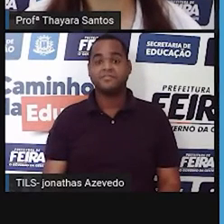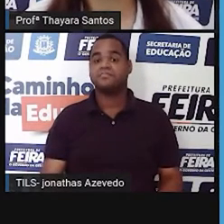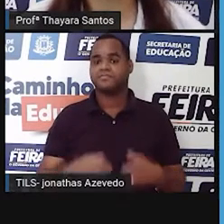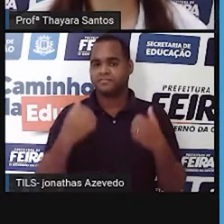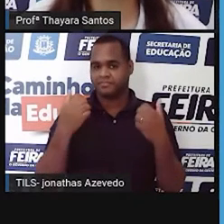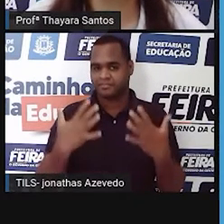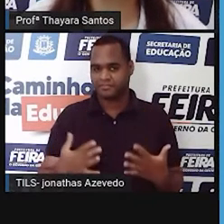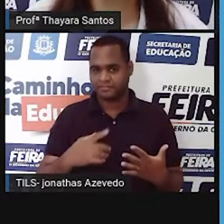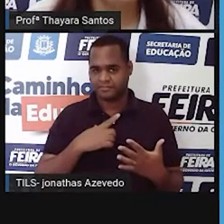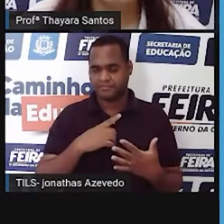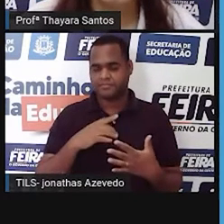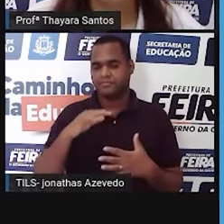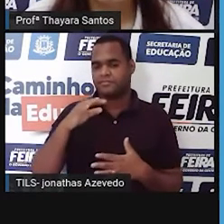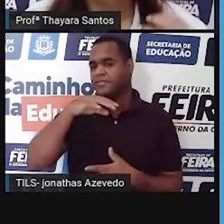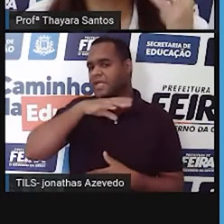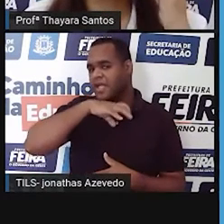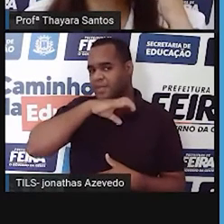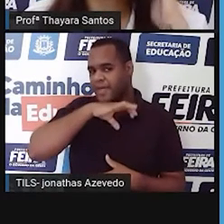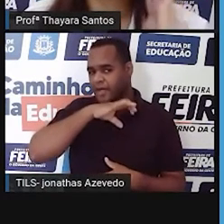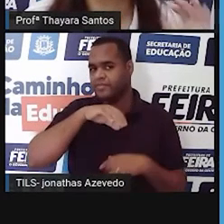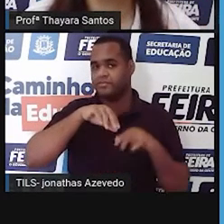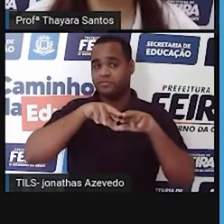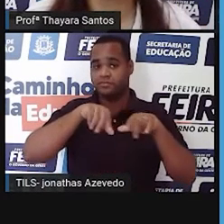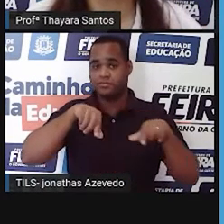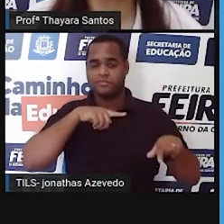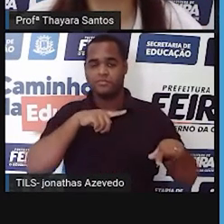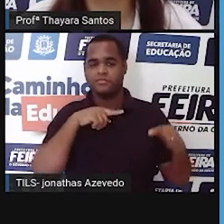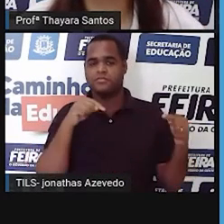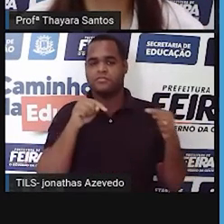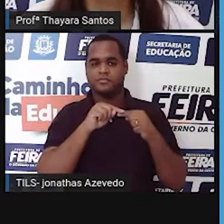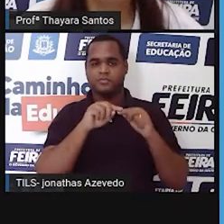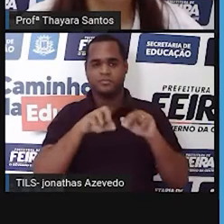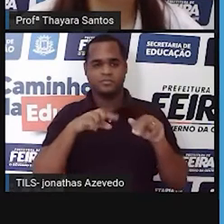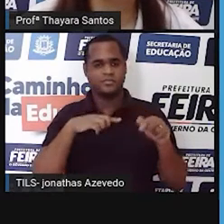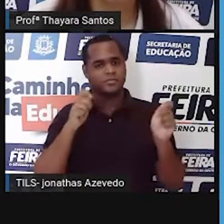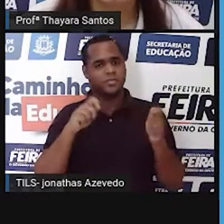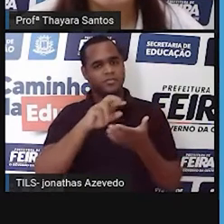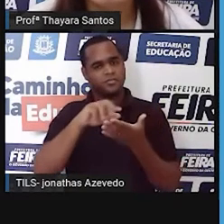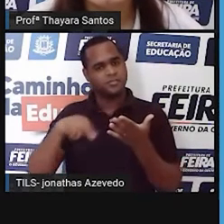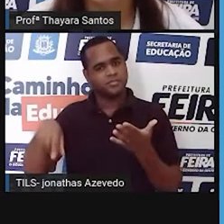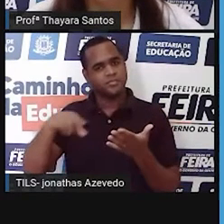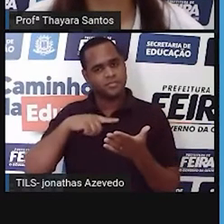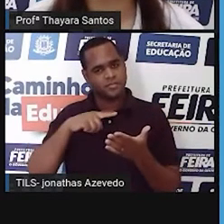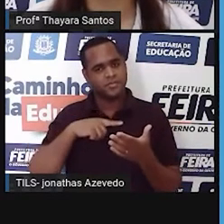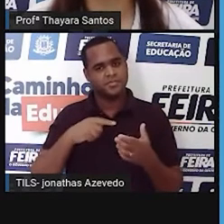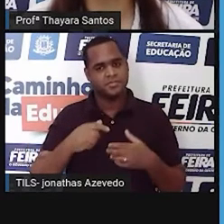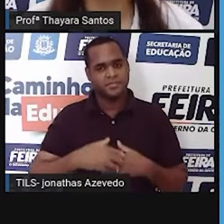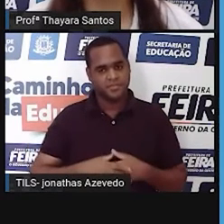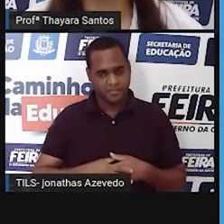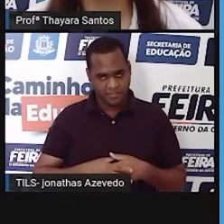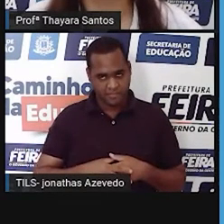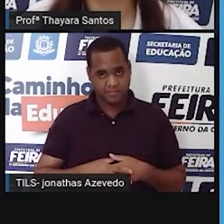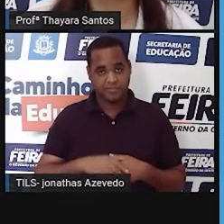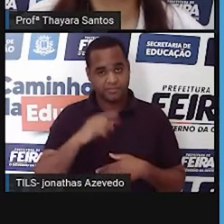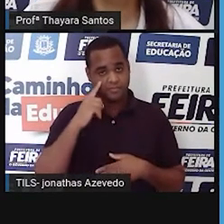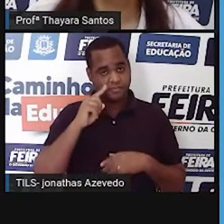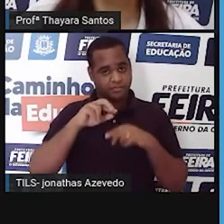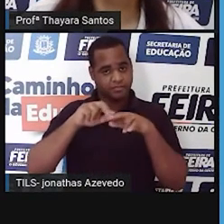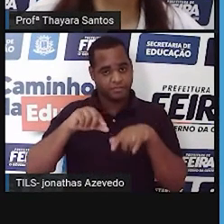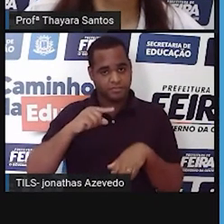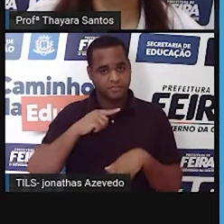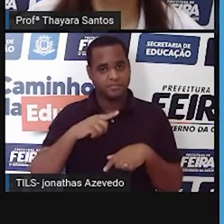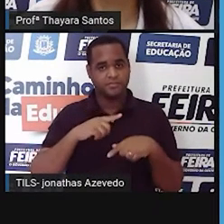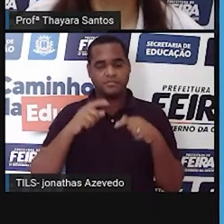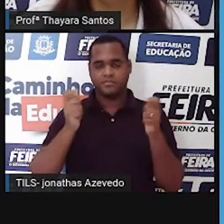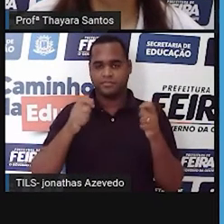Agora vamos falar sobre a fauna. A fauna do Cerrado é muito diversa, como a gente a viu. E tem muitas espécies que só